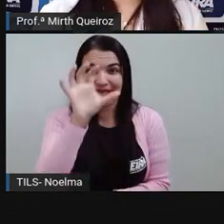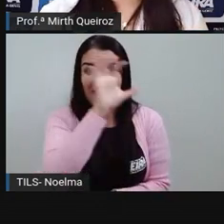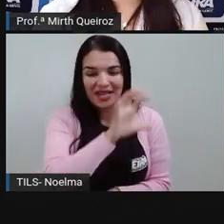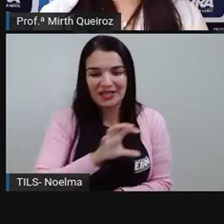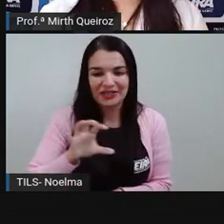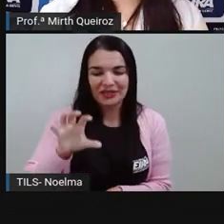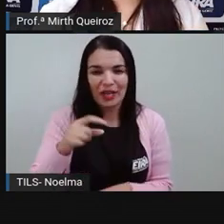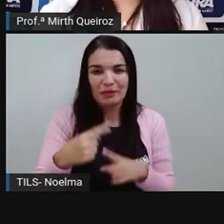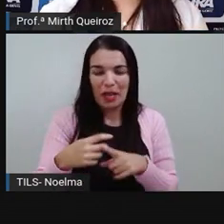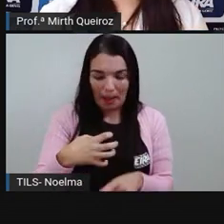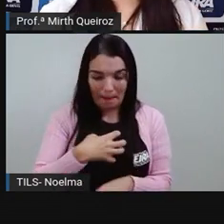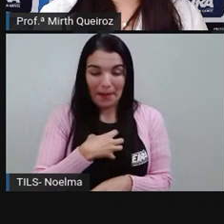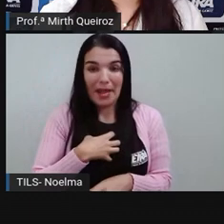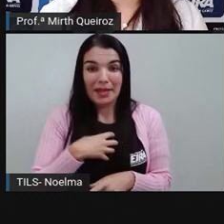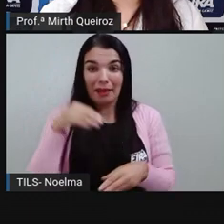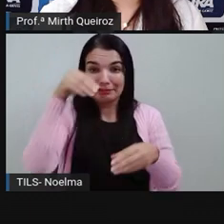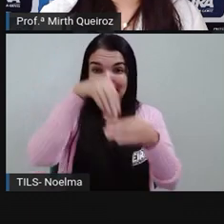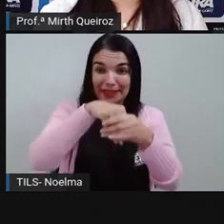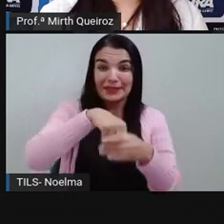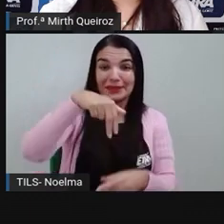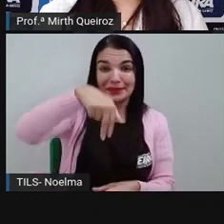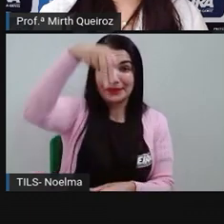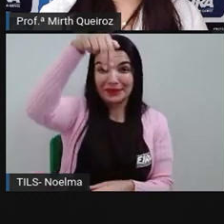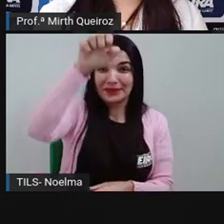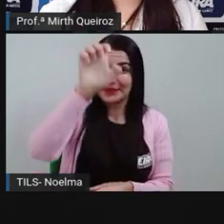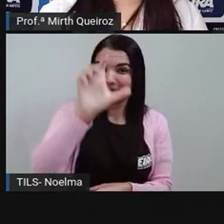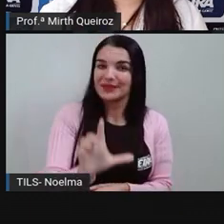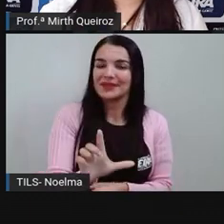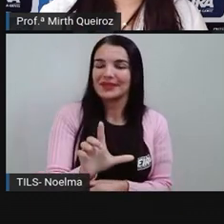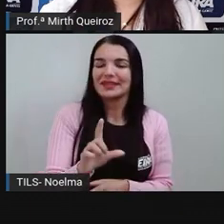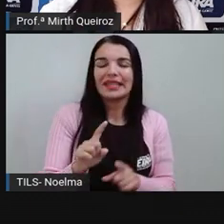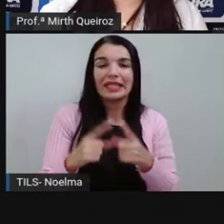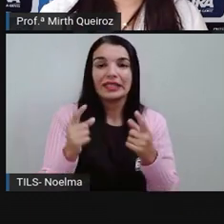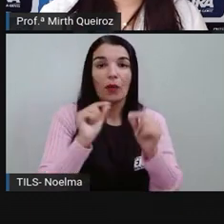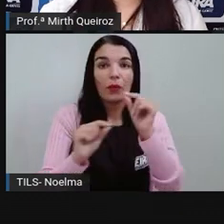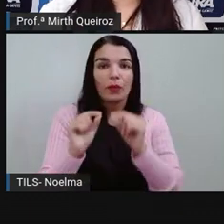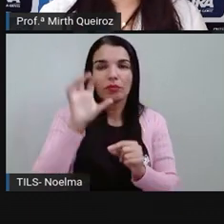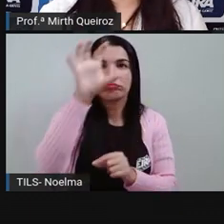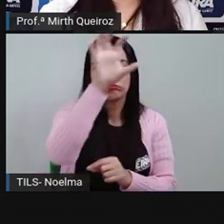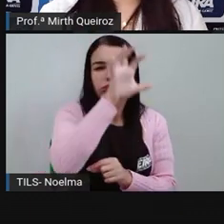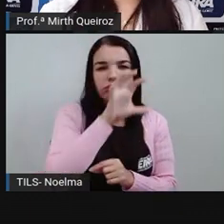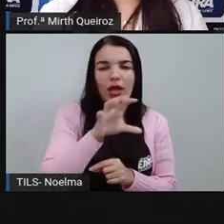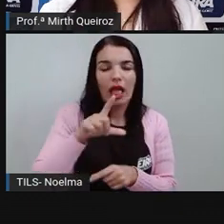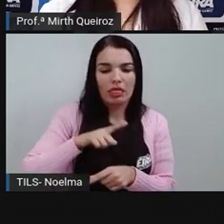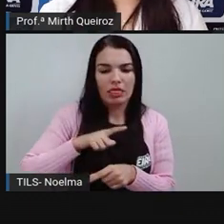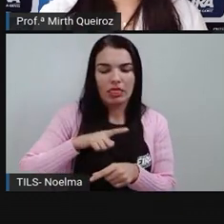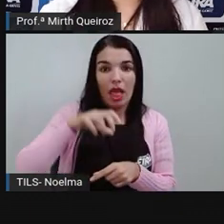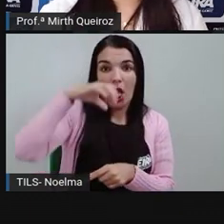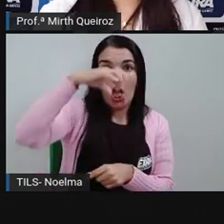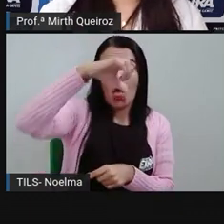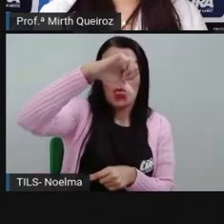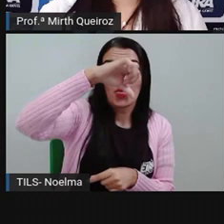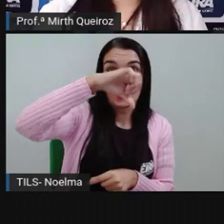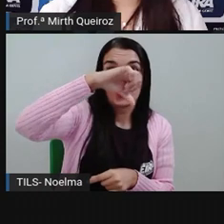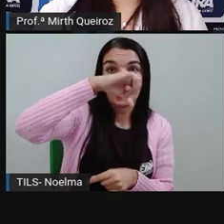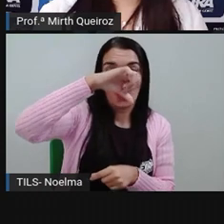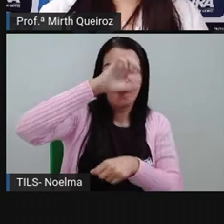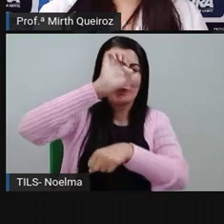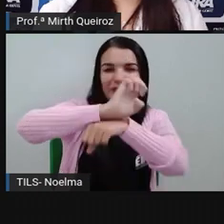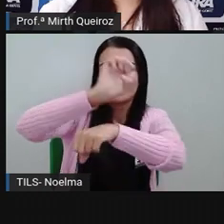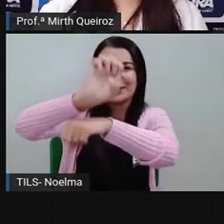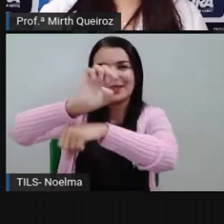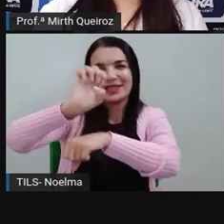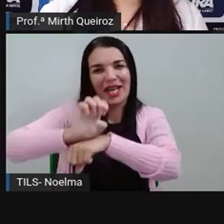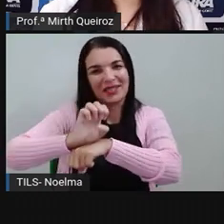está aí no nordeste. A região nordeste conta com nove estados, sendo eles